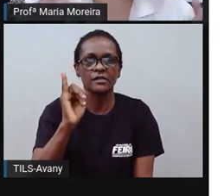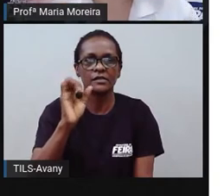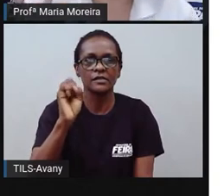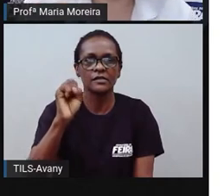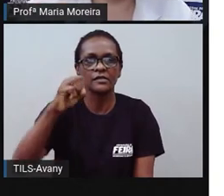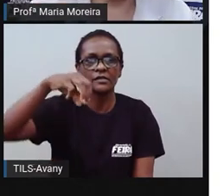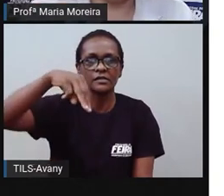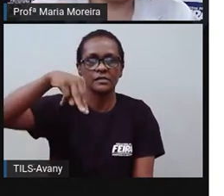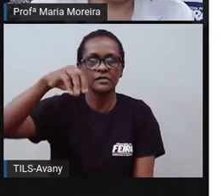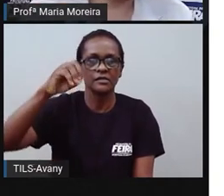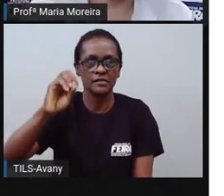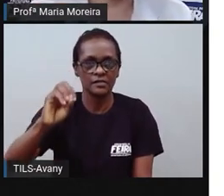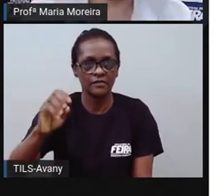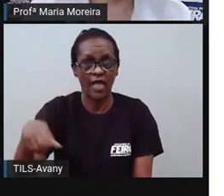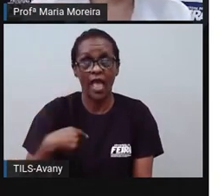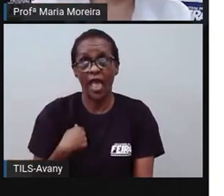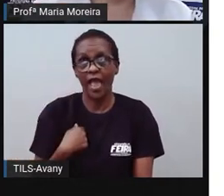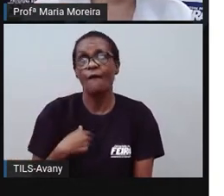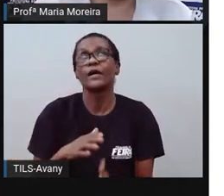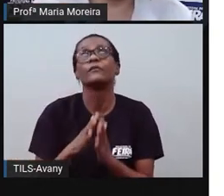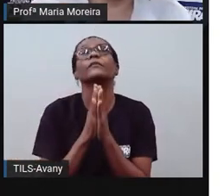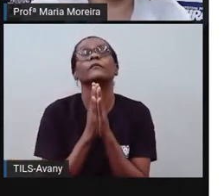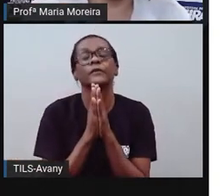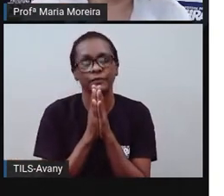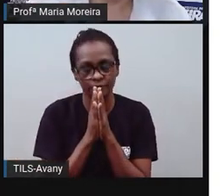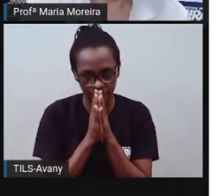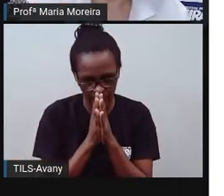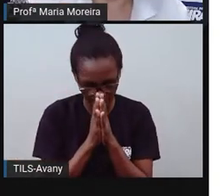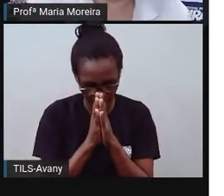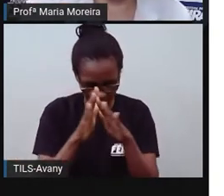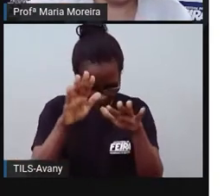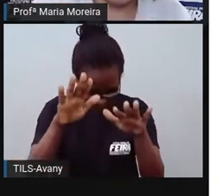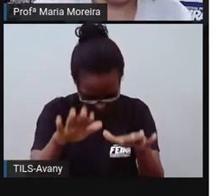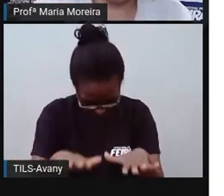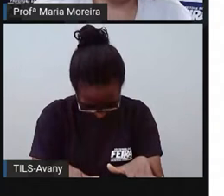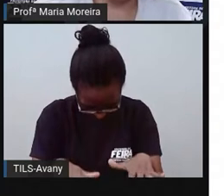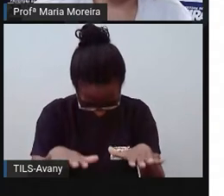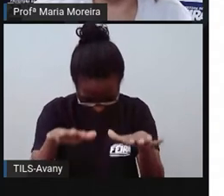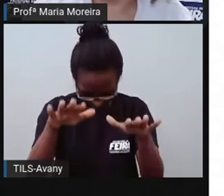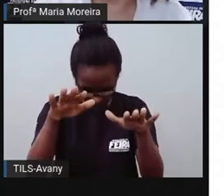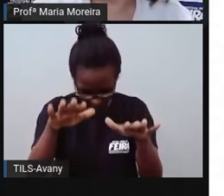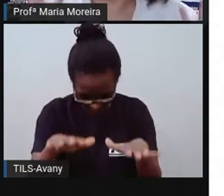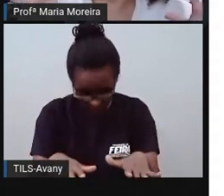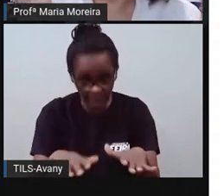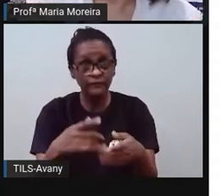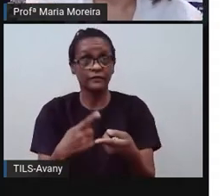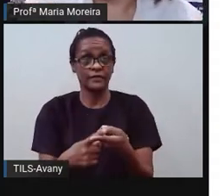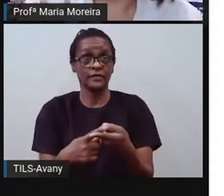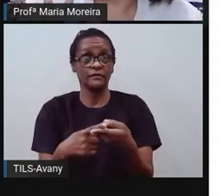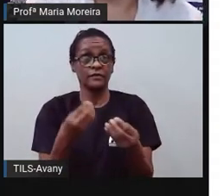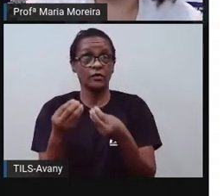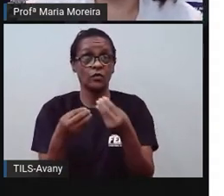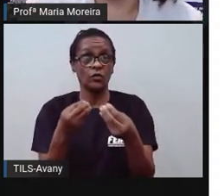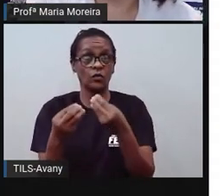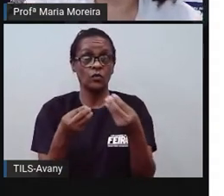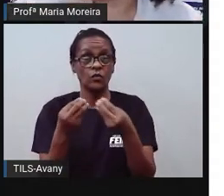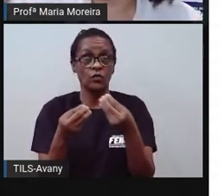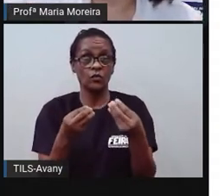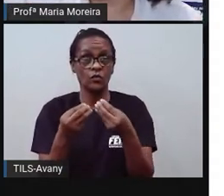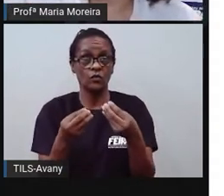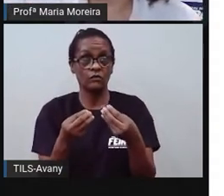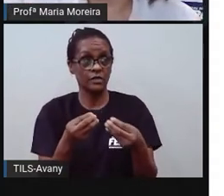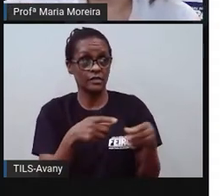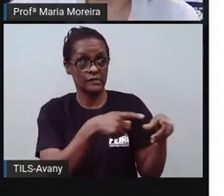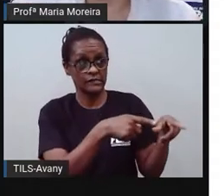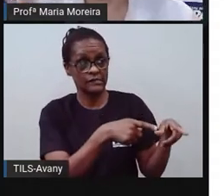estamos aqui cultuando um determinado santo católico, mas na verdade, de comum acordo ali, ele já, ó, aquele santo ali tinha uma